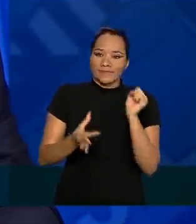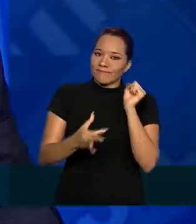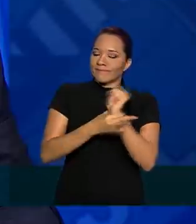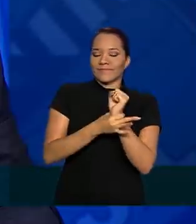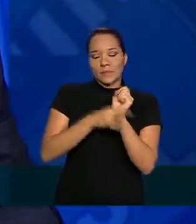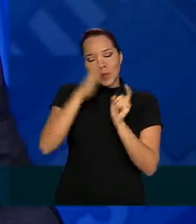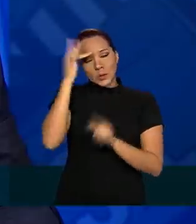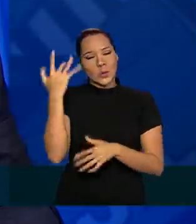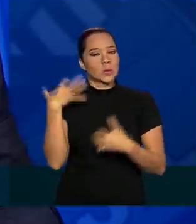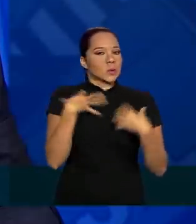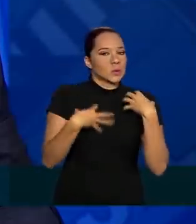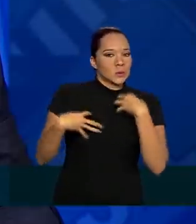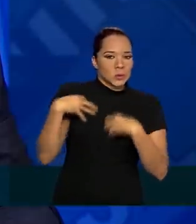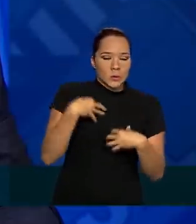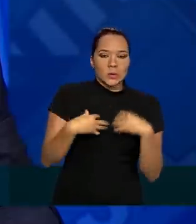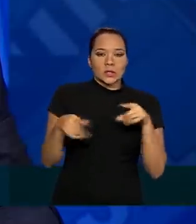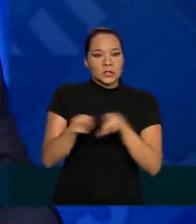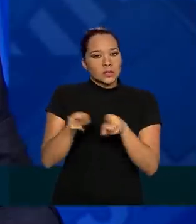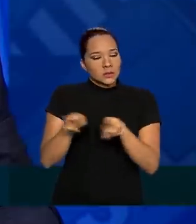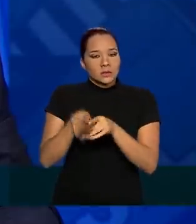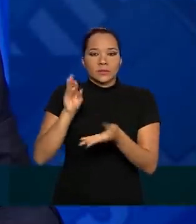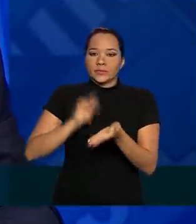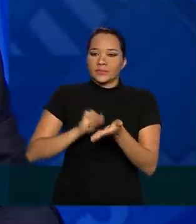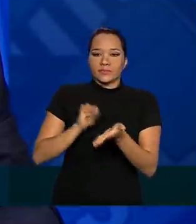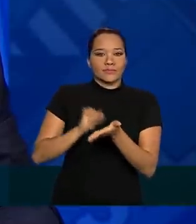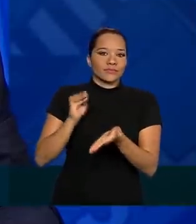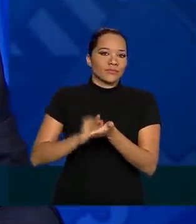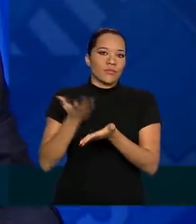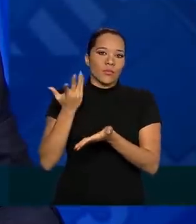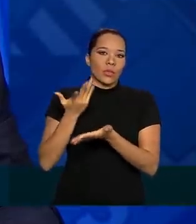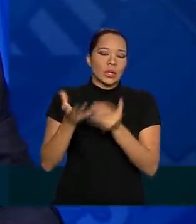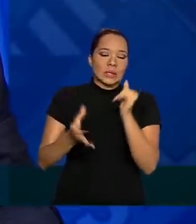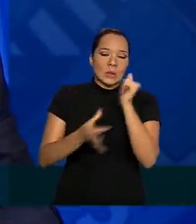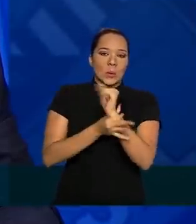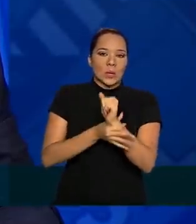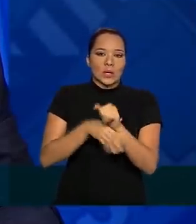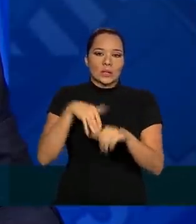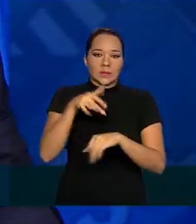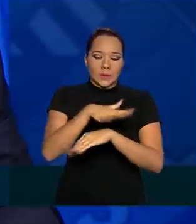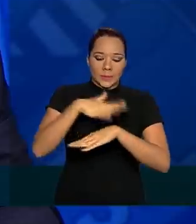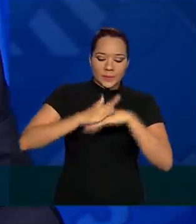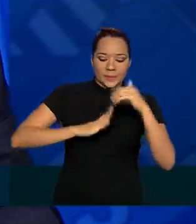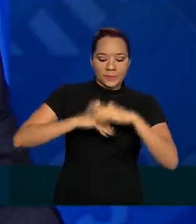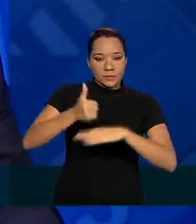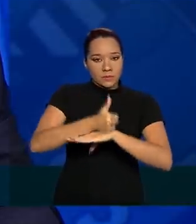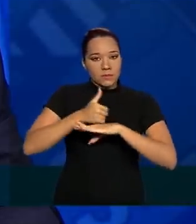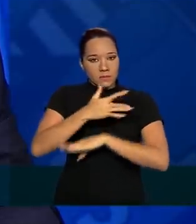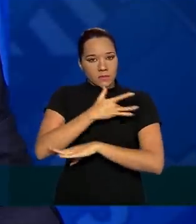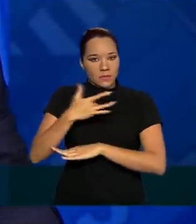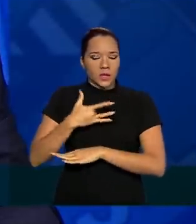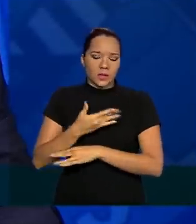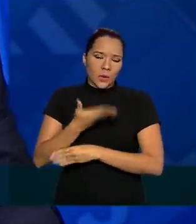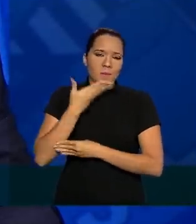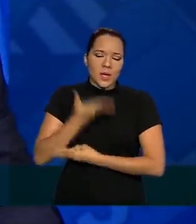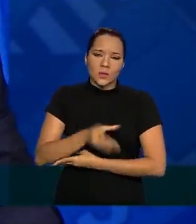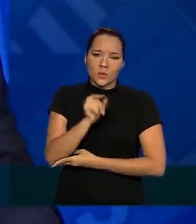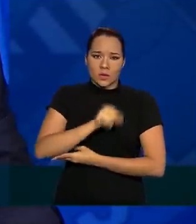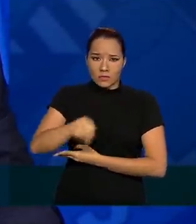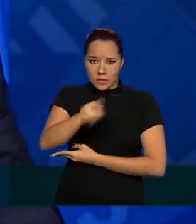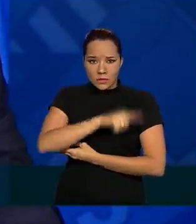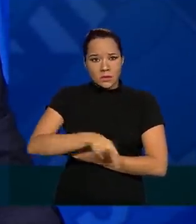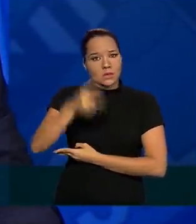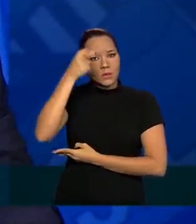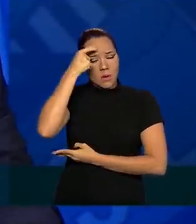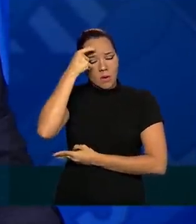população, insegurança até mesmo entre os profissionais da saúde. Então, o que eu peço é uma tomada de consciência dos